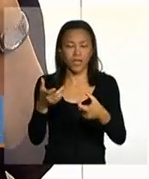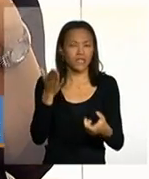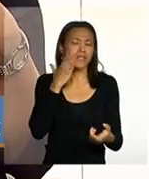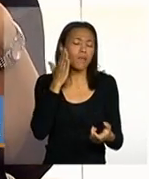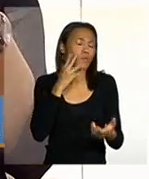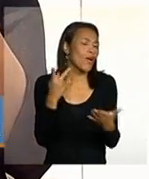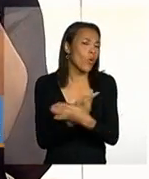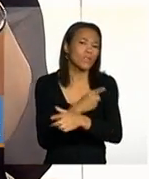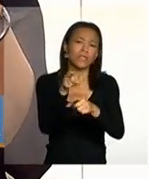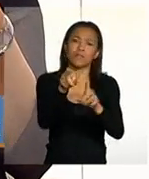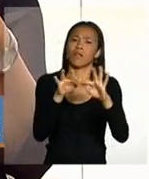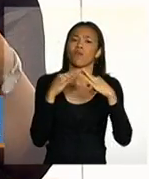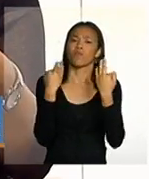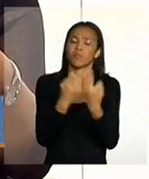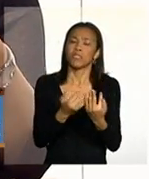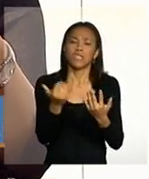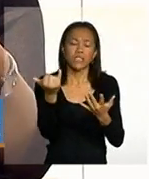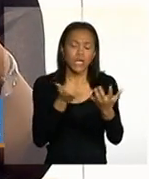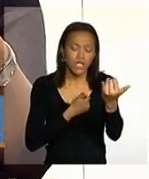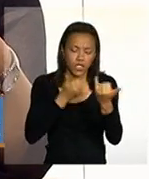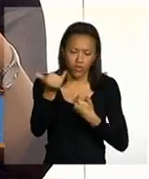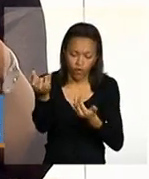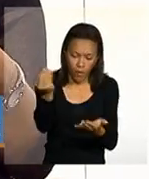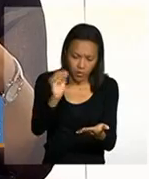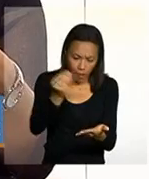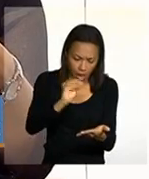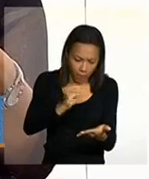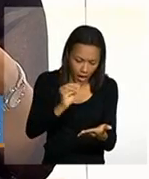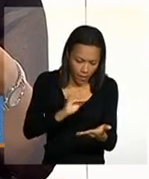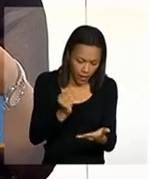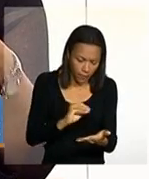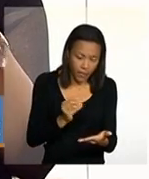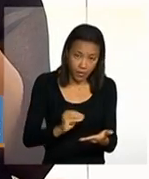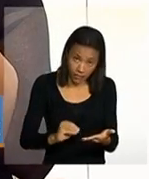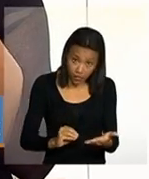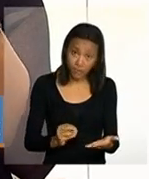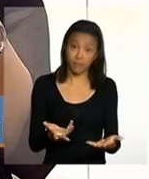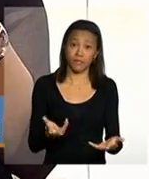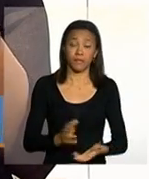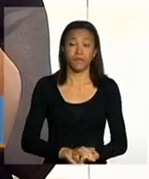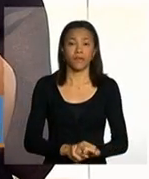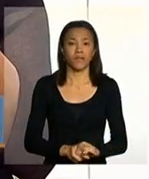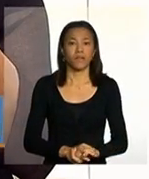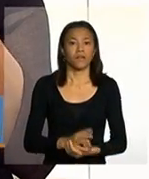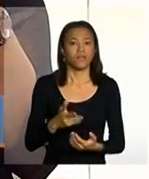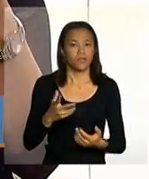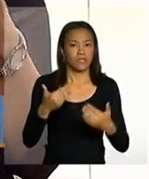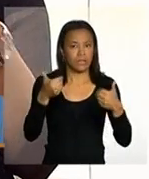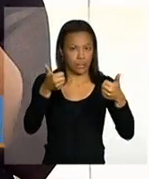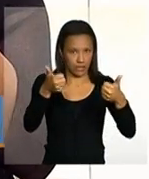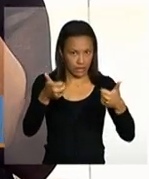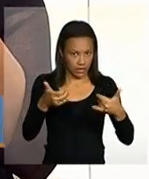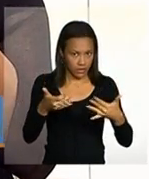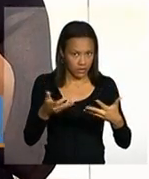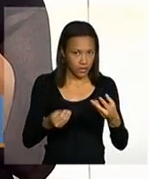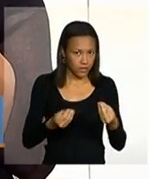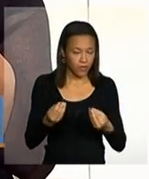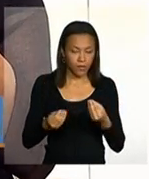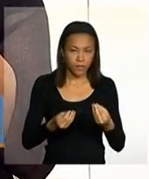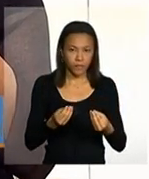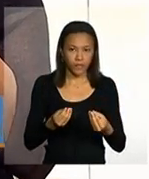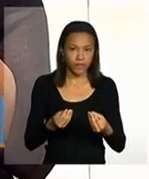essa família que é fazer uma escuta qualificada por meio de um procedimento denominado